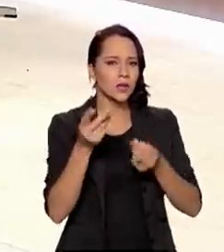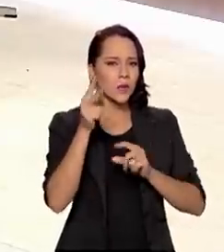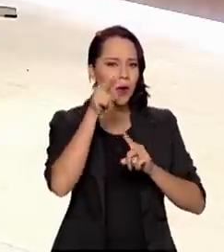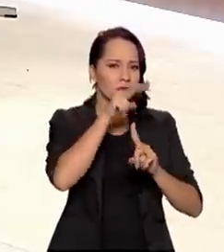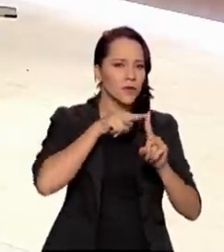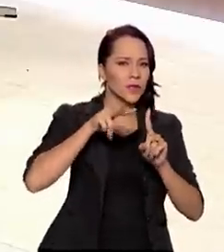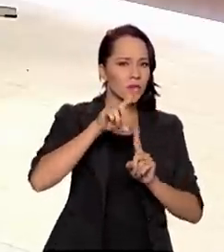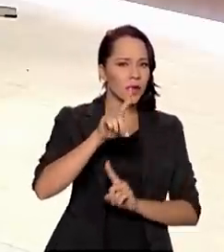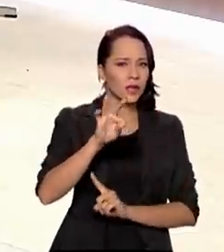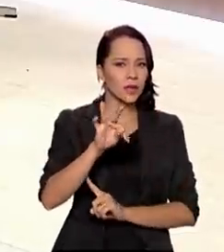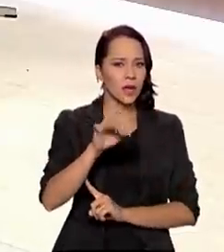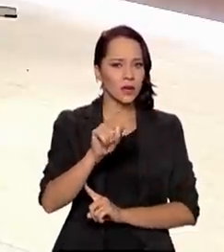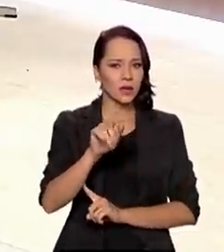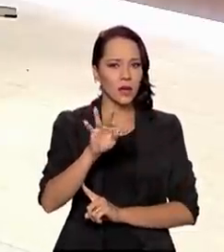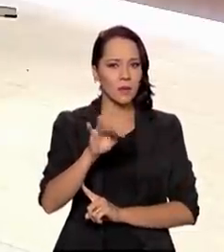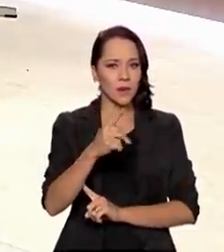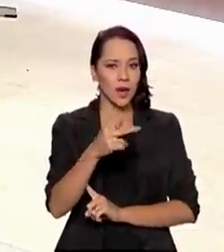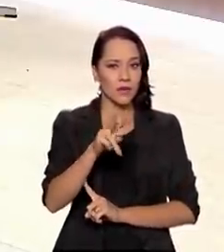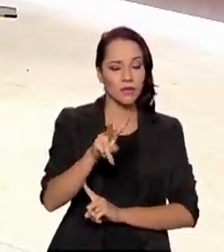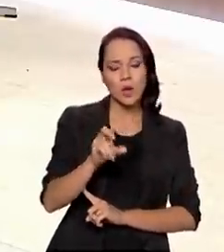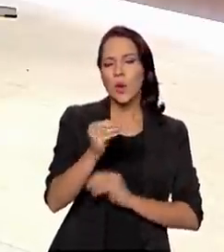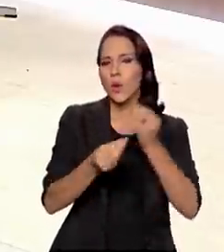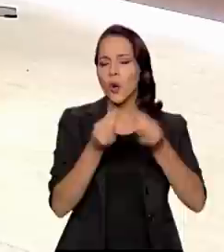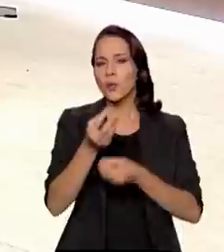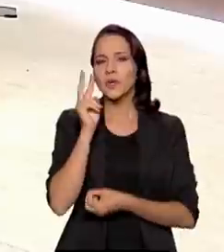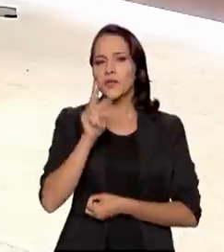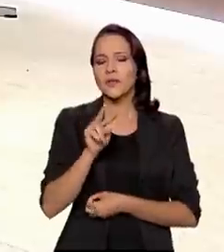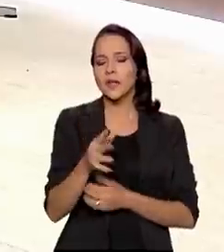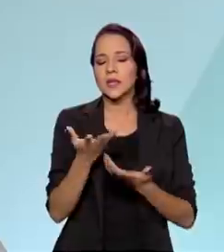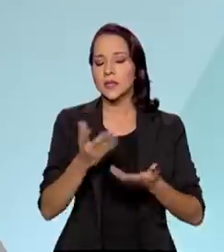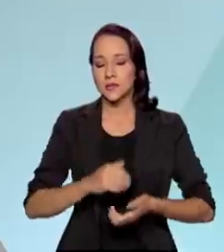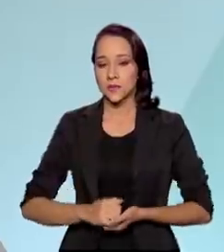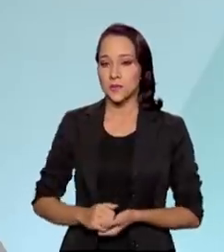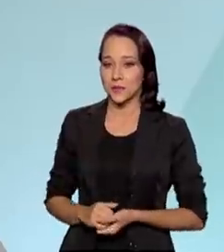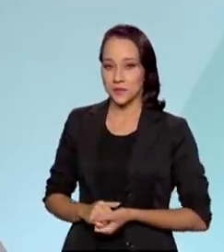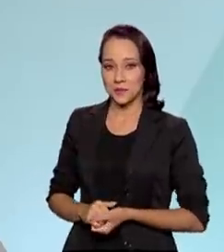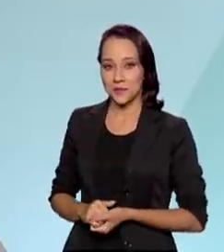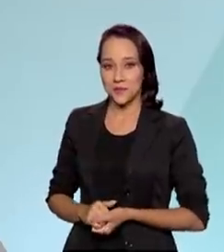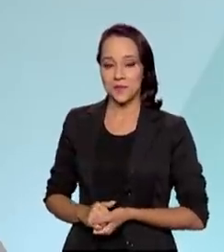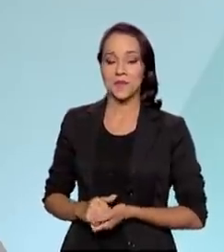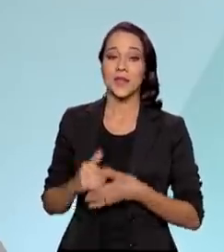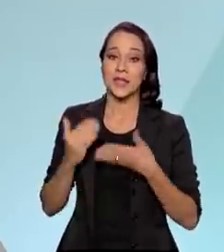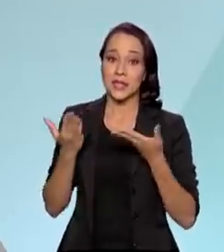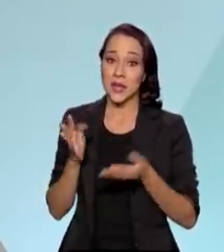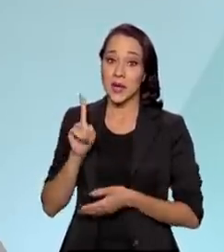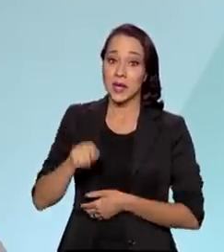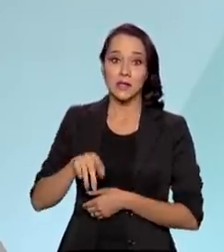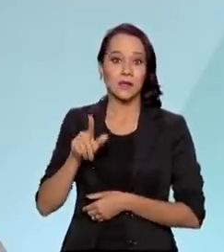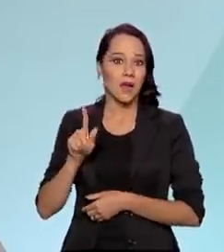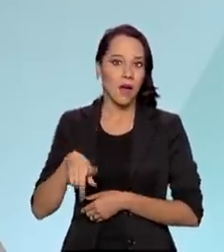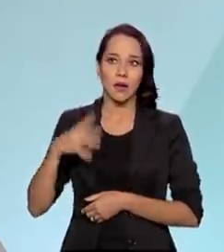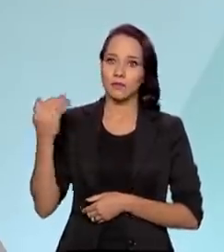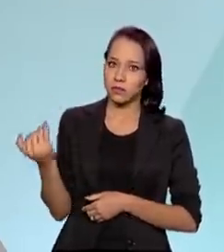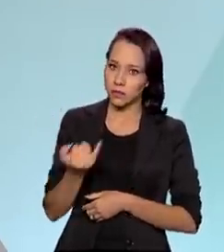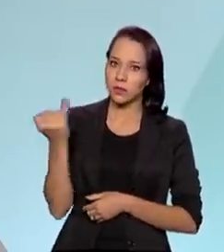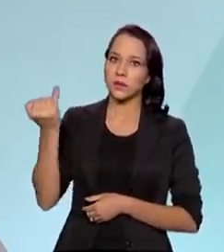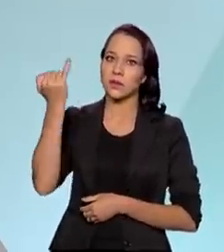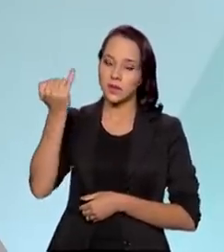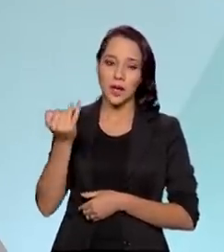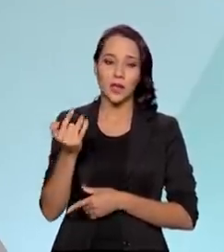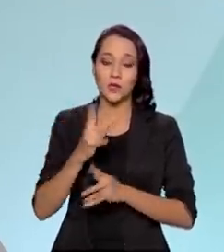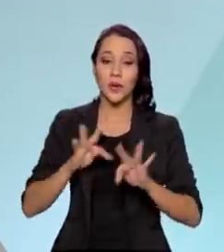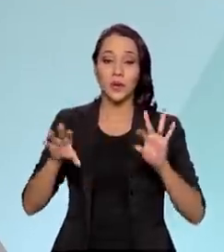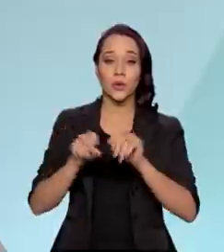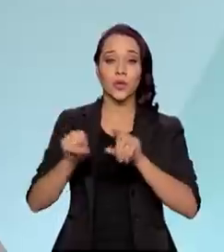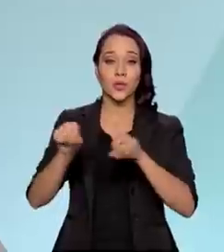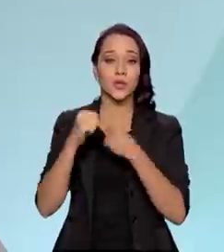da Dataprev, como é que você vê essa questão, Canuto? Paulo, essa questão é de extrema importância para toda